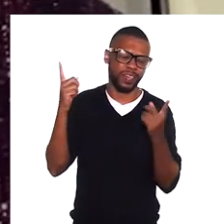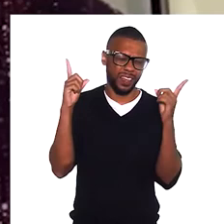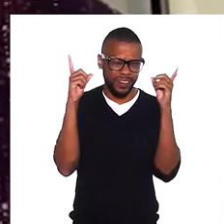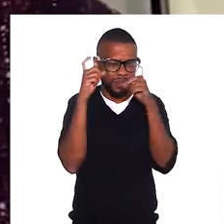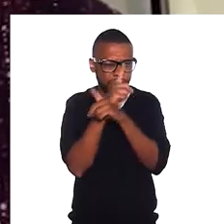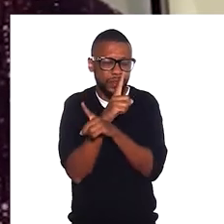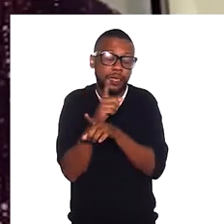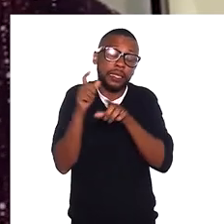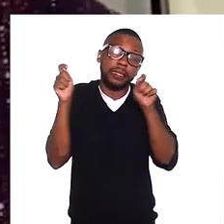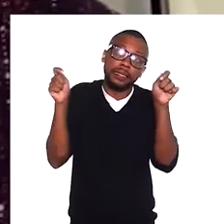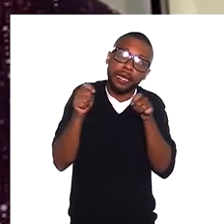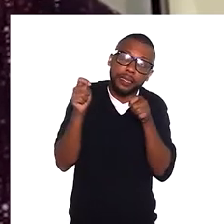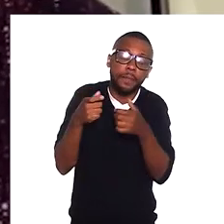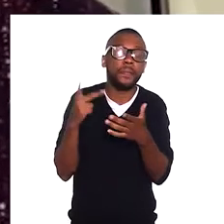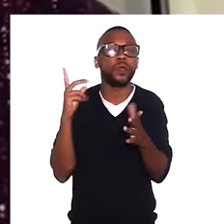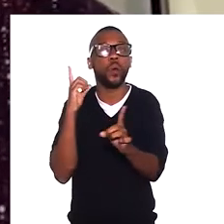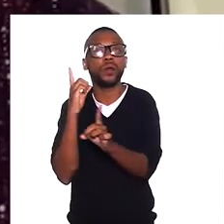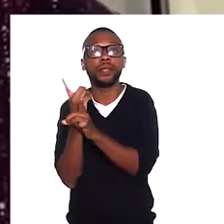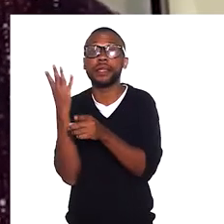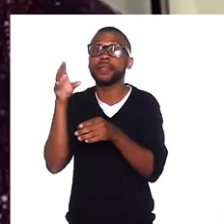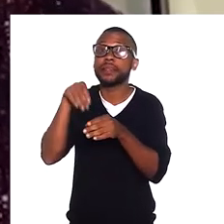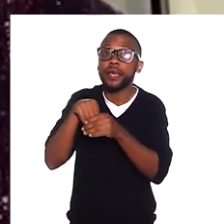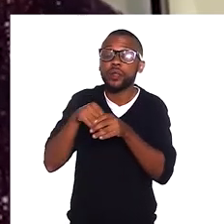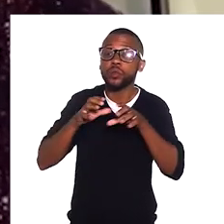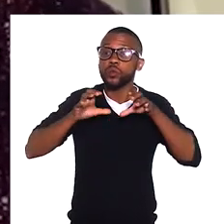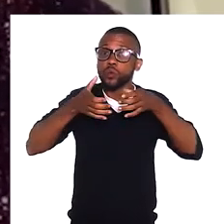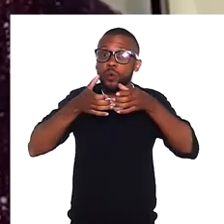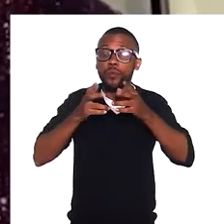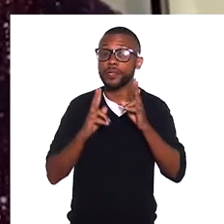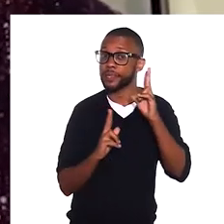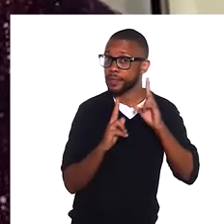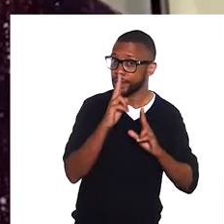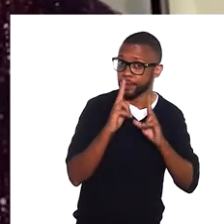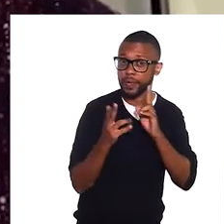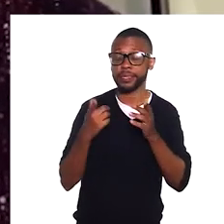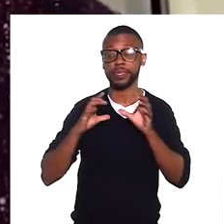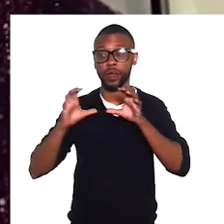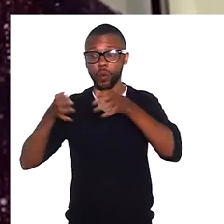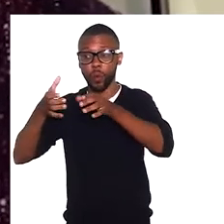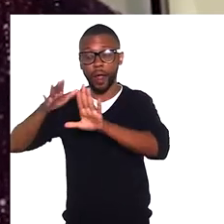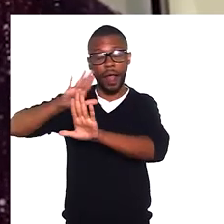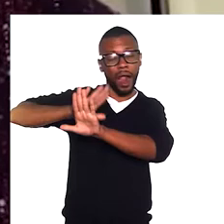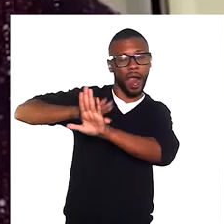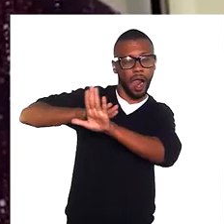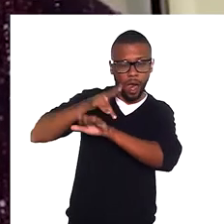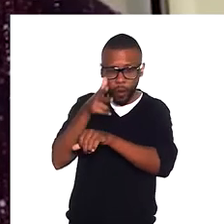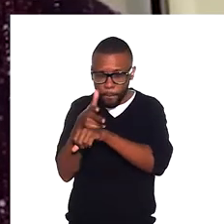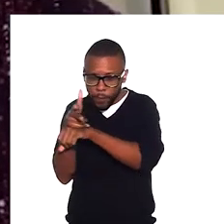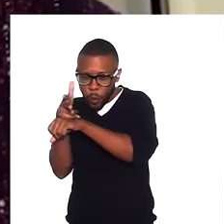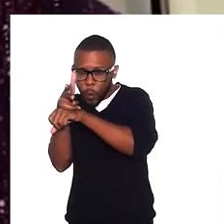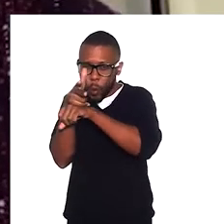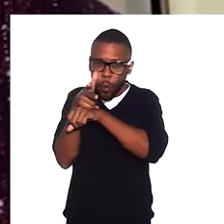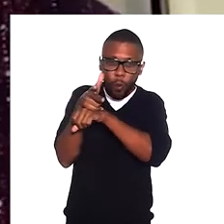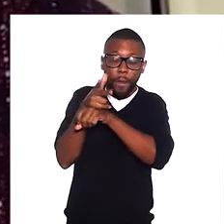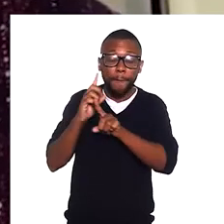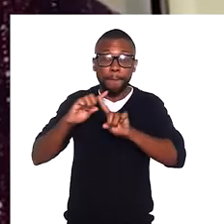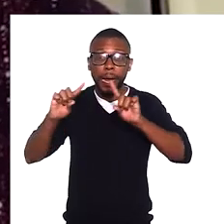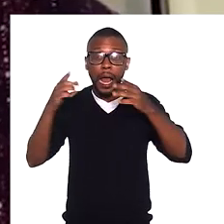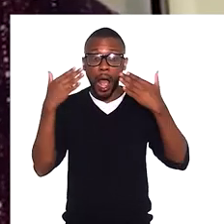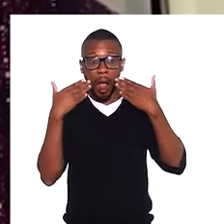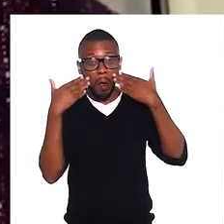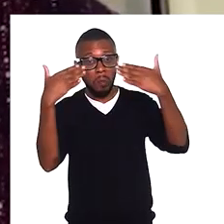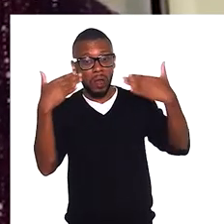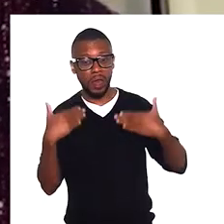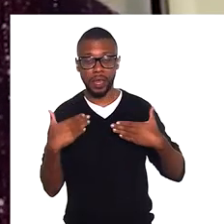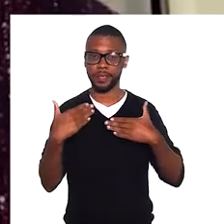encontrando ali, no backstage, na redação, na produção, o pessoal que está atrás de todo aquele aparato. Mas as